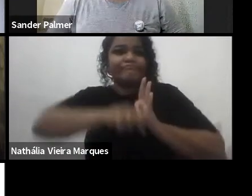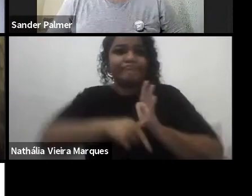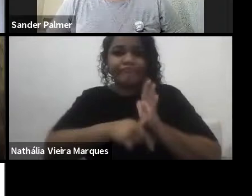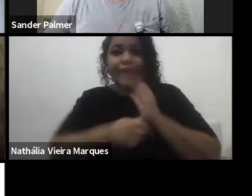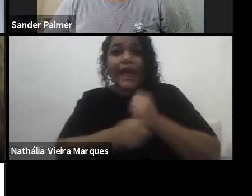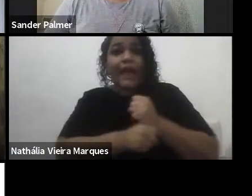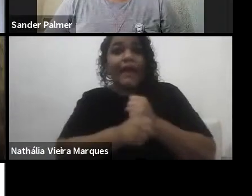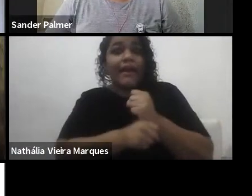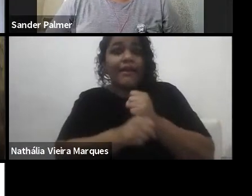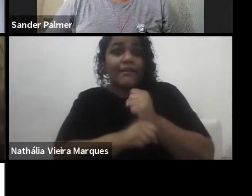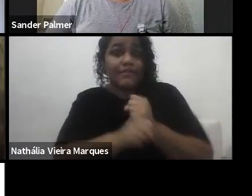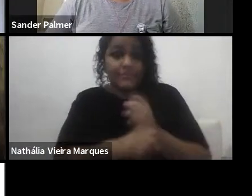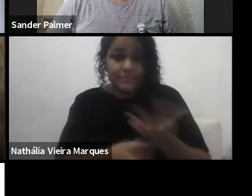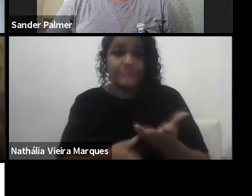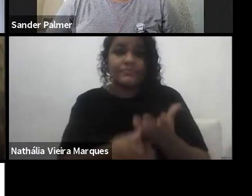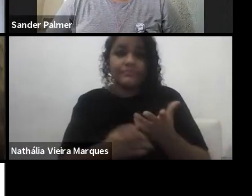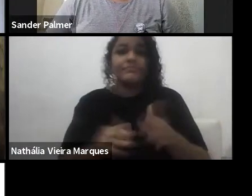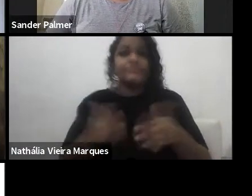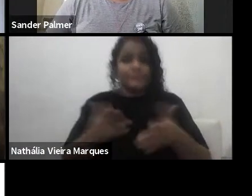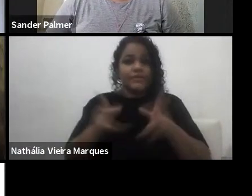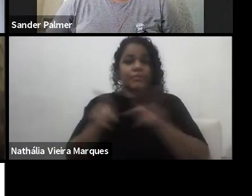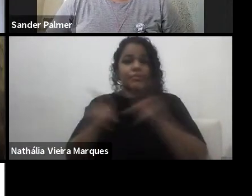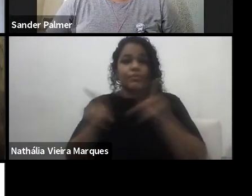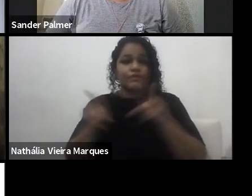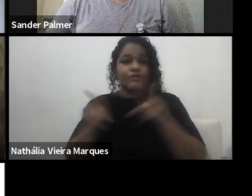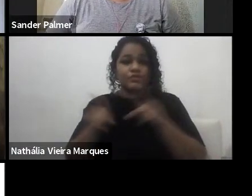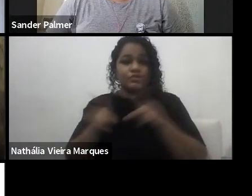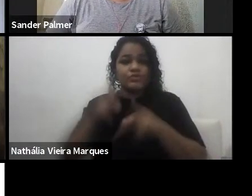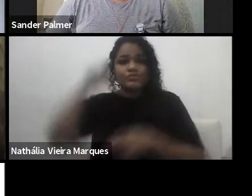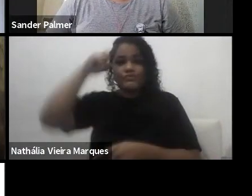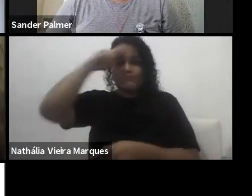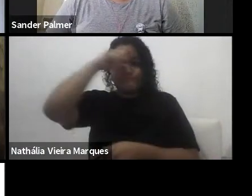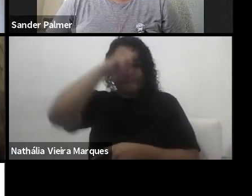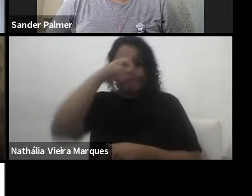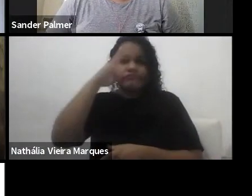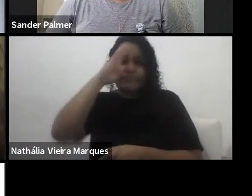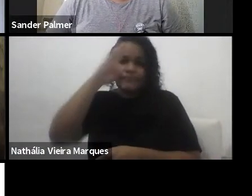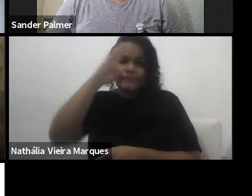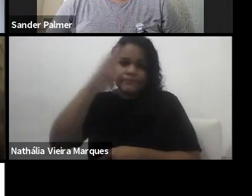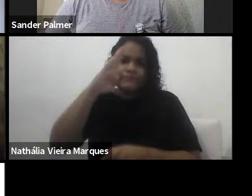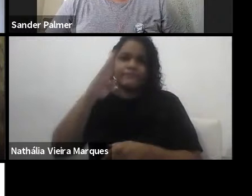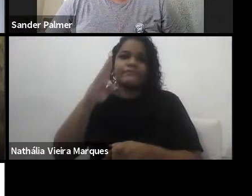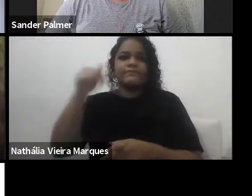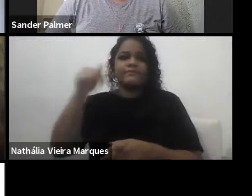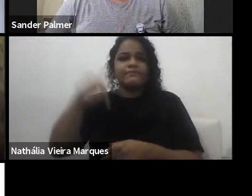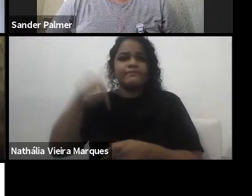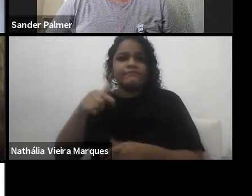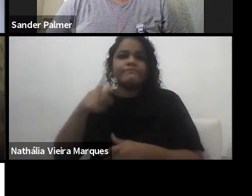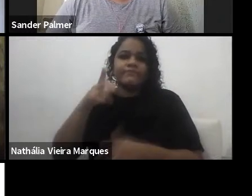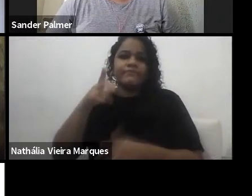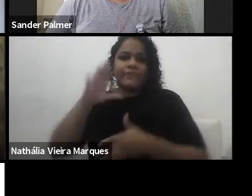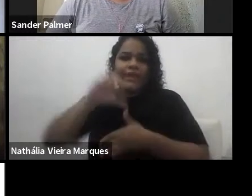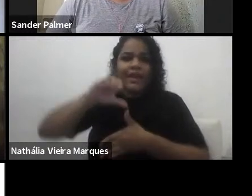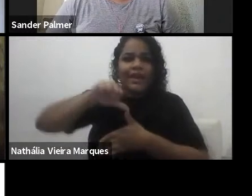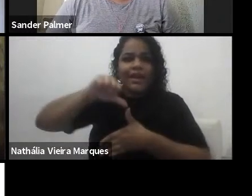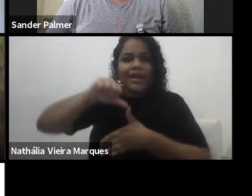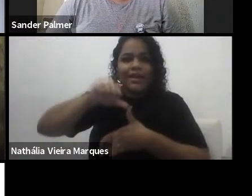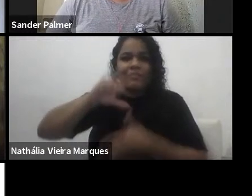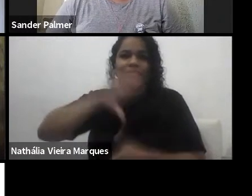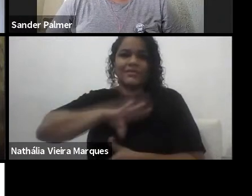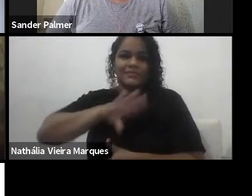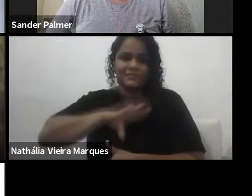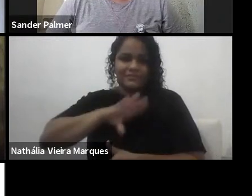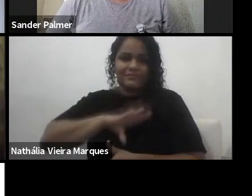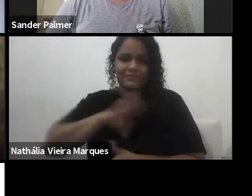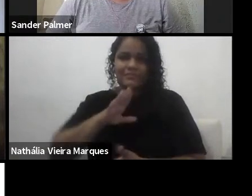dessas professores, principalmente aqui na América do Português. Mas o que eu acho que a gente tem que pensar, esse pioneirismo é